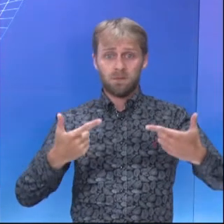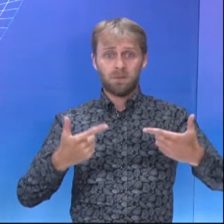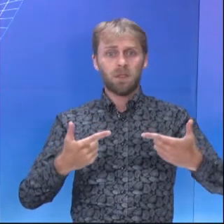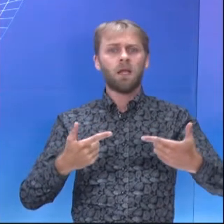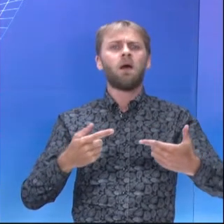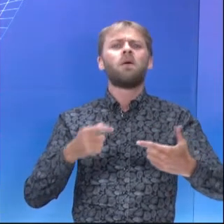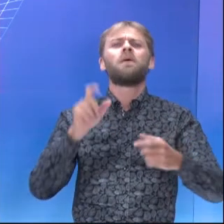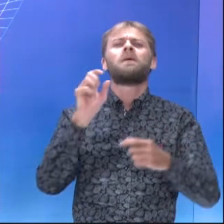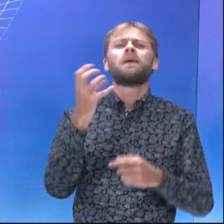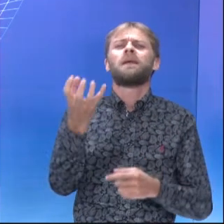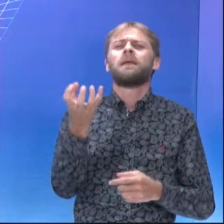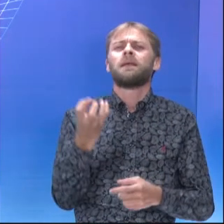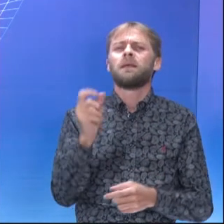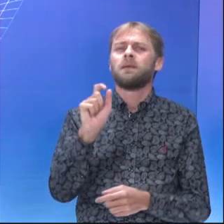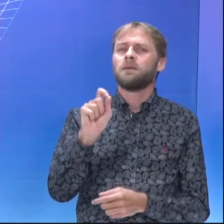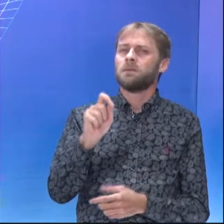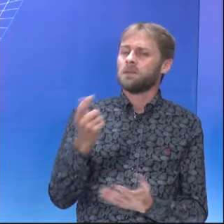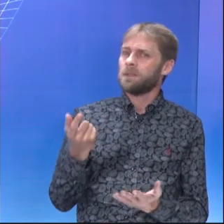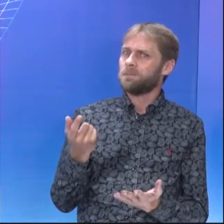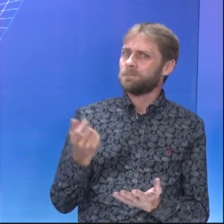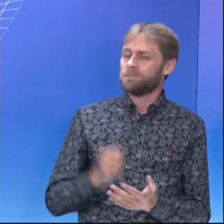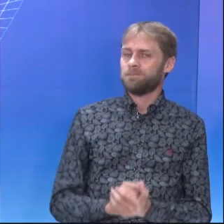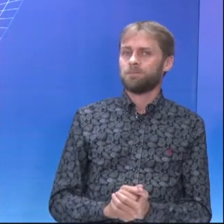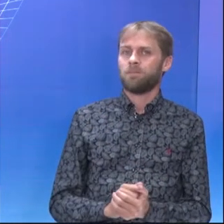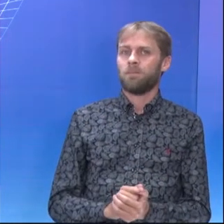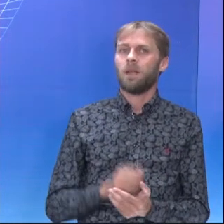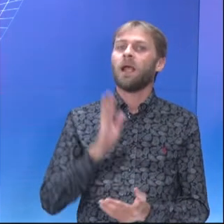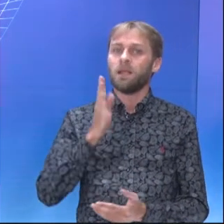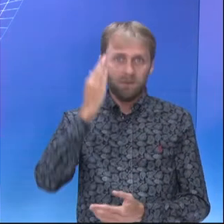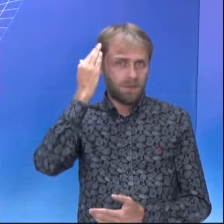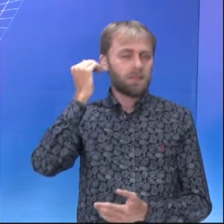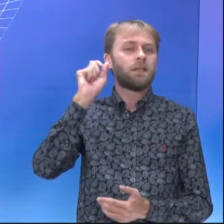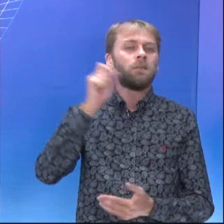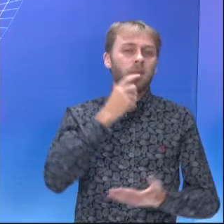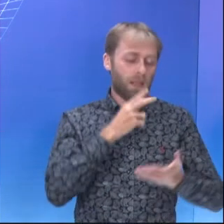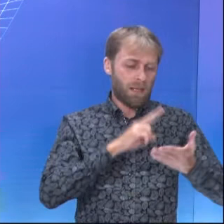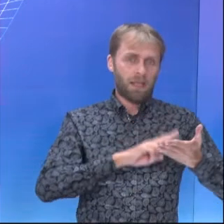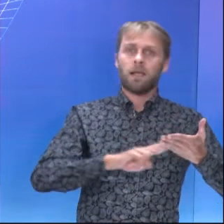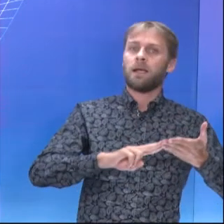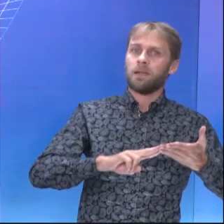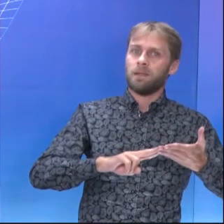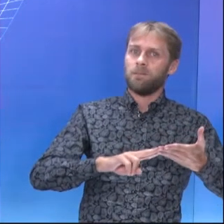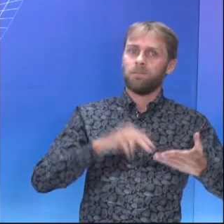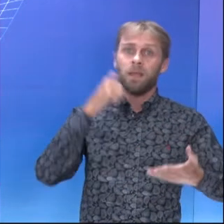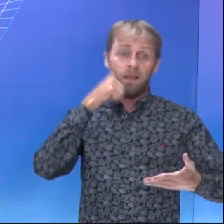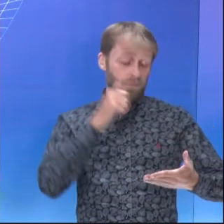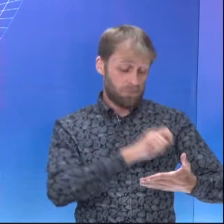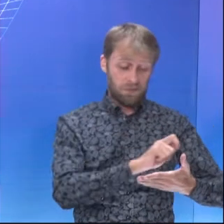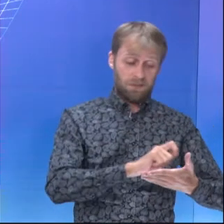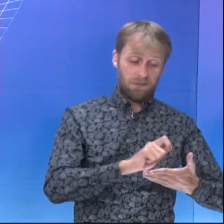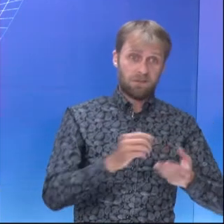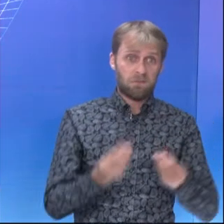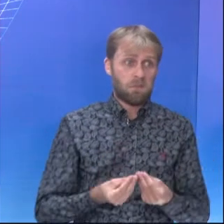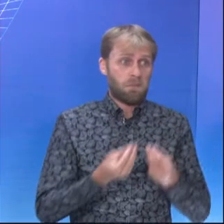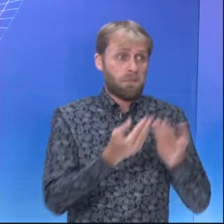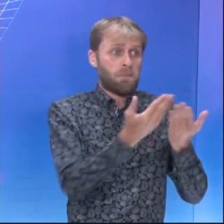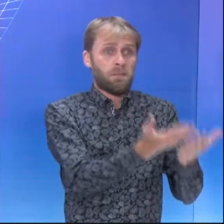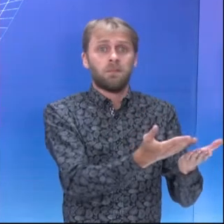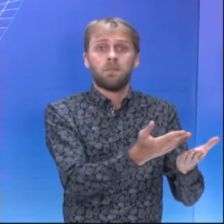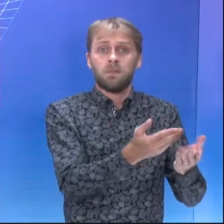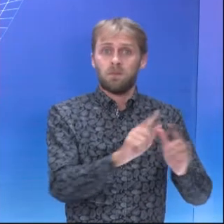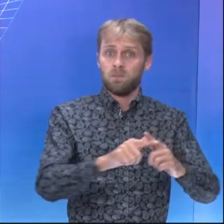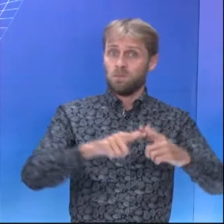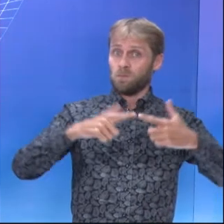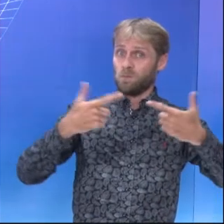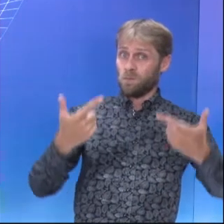Olha aí. A gente já sabe que vai ler o quê? Uma carta. A autora da carta enviada ao The New York Times